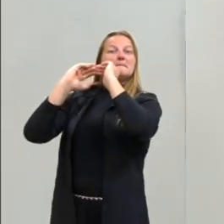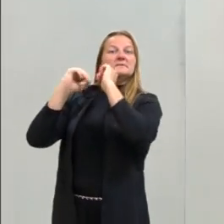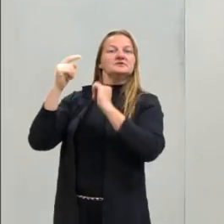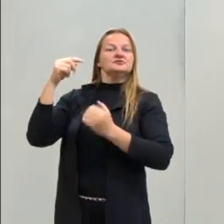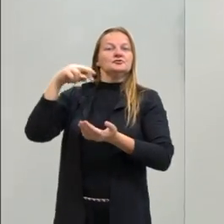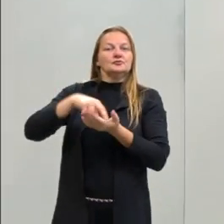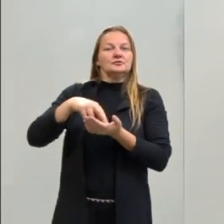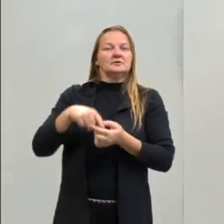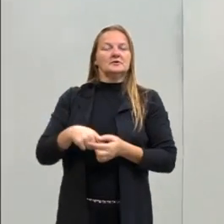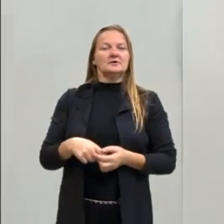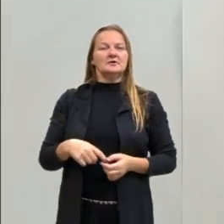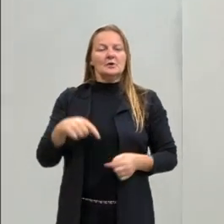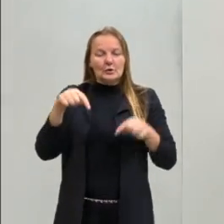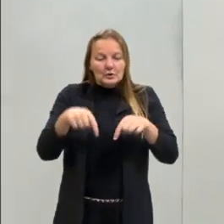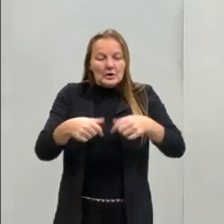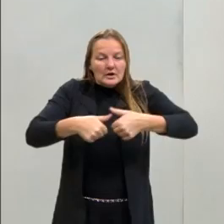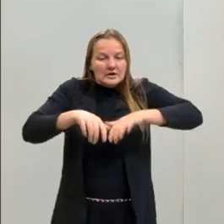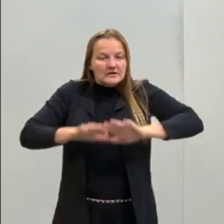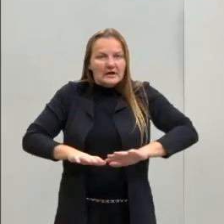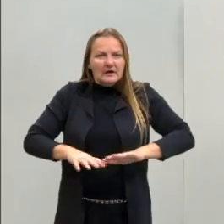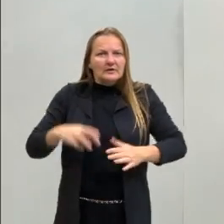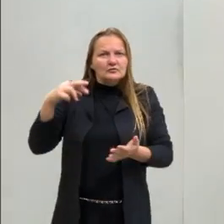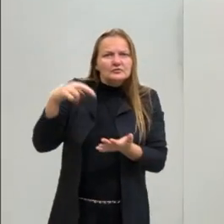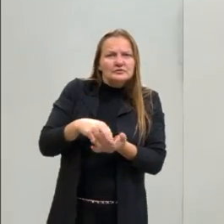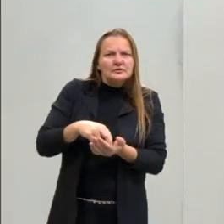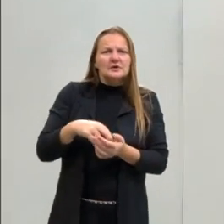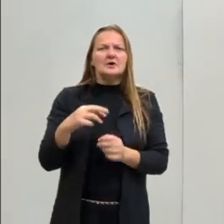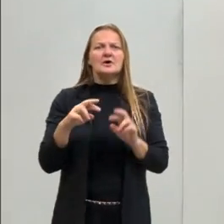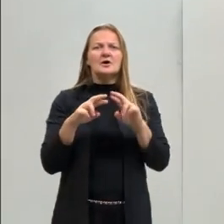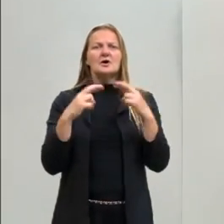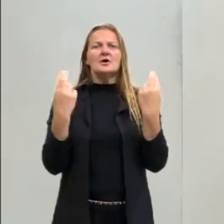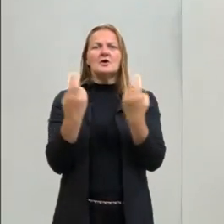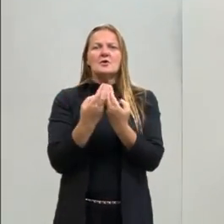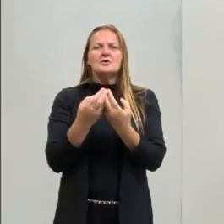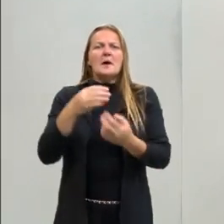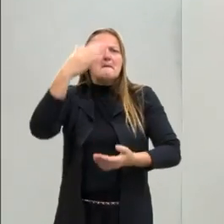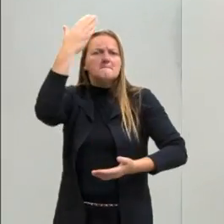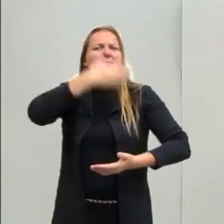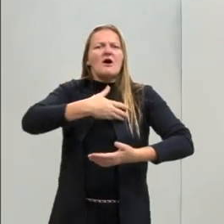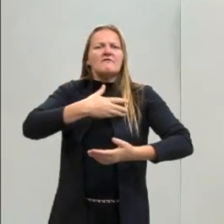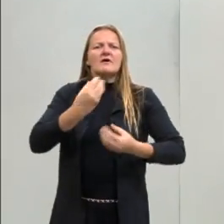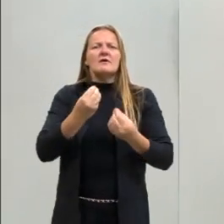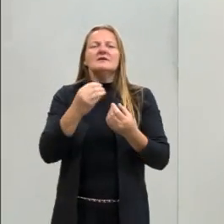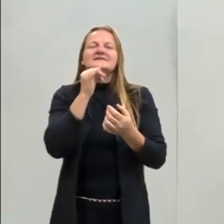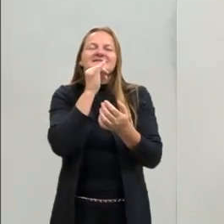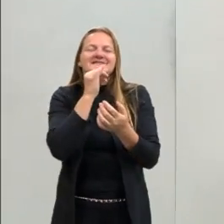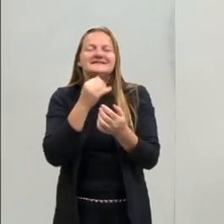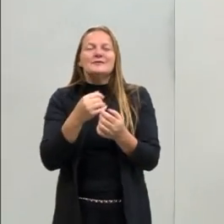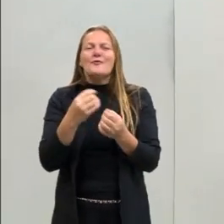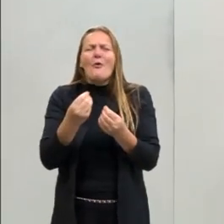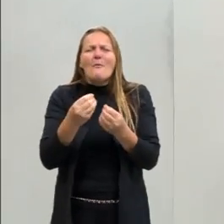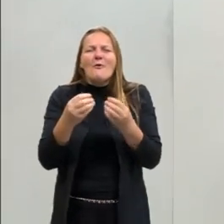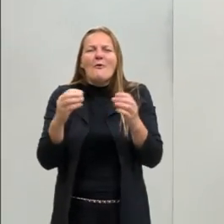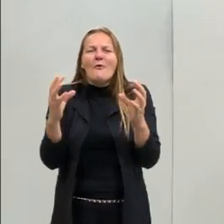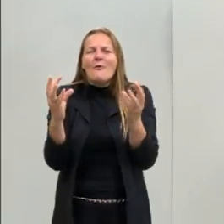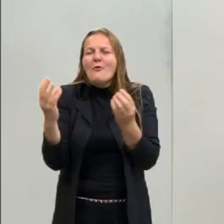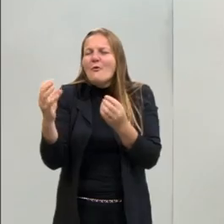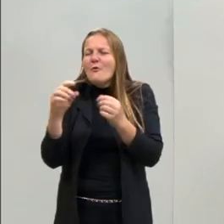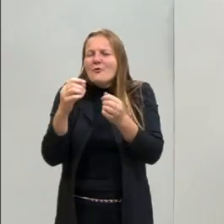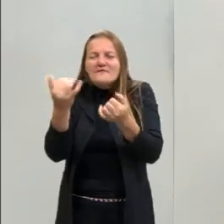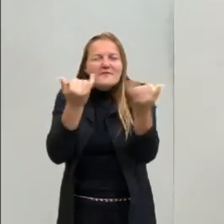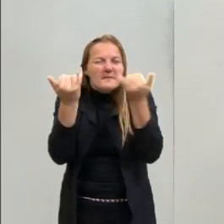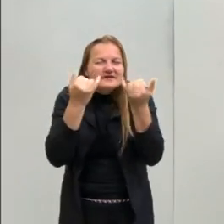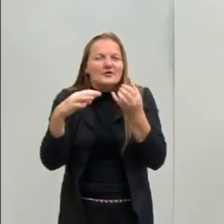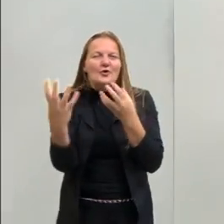tinha estado aqui. Para ele reunir provas de que ele havia vivido. Olha que interessante.